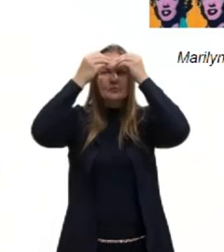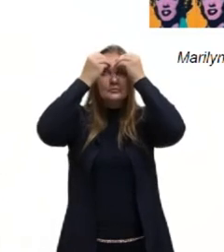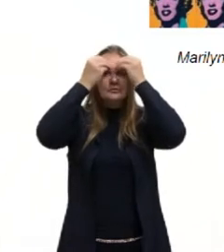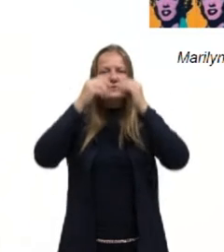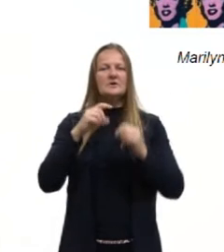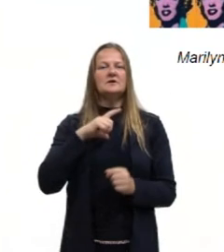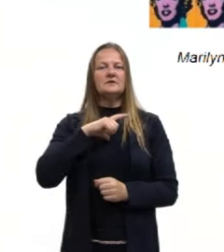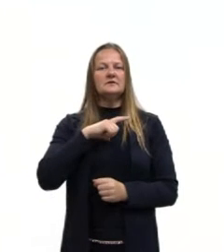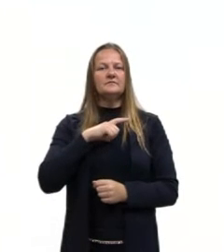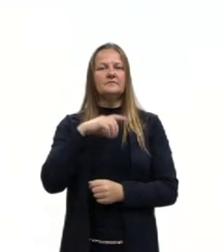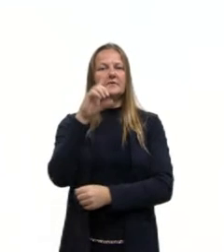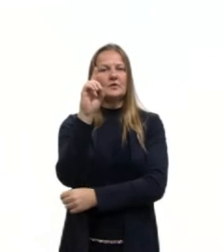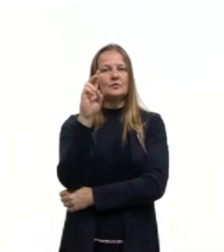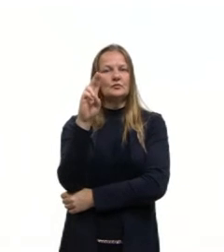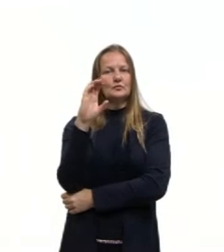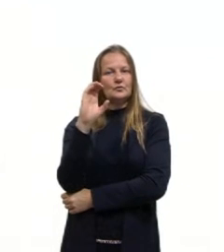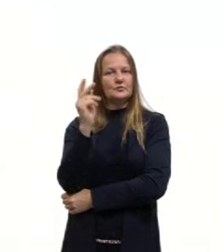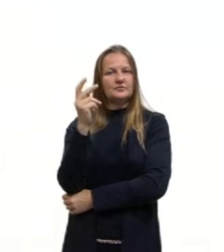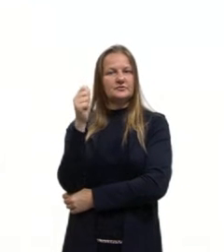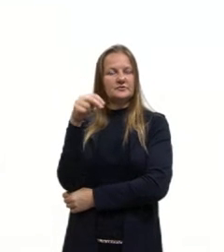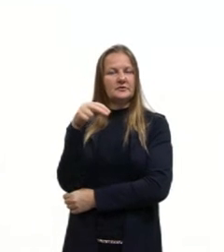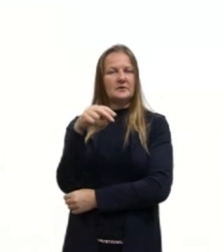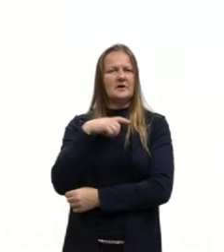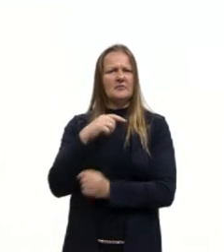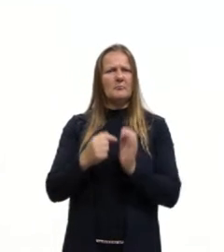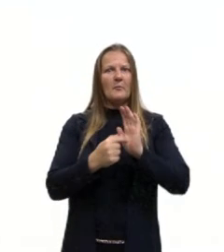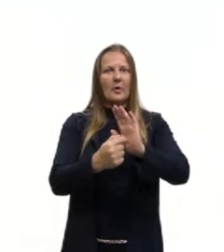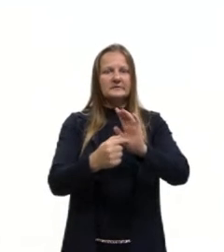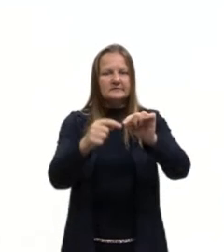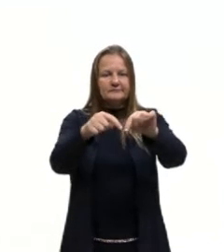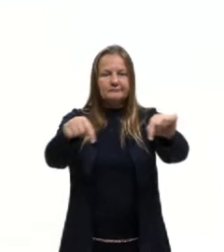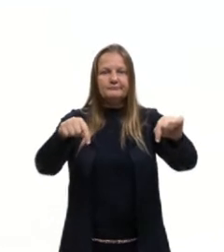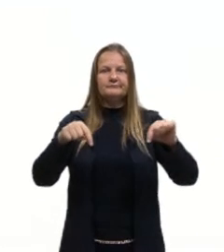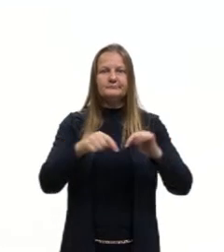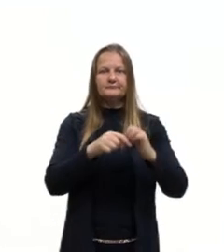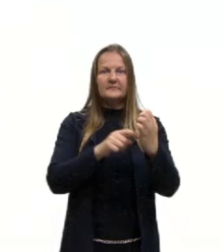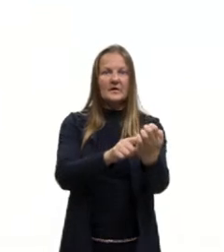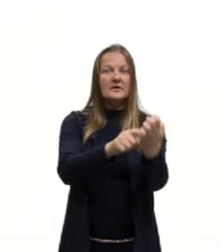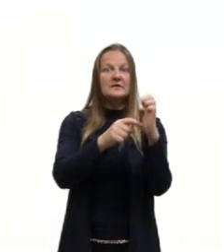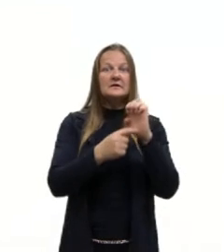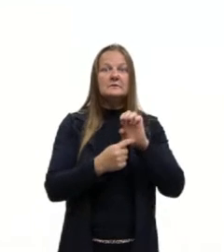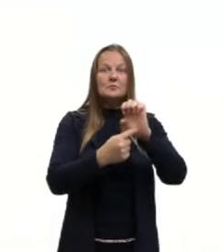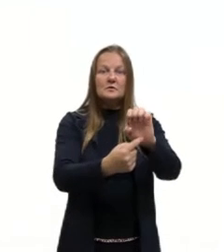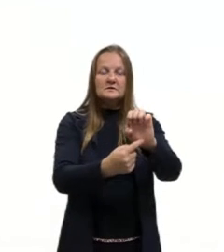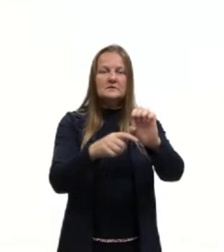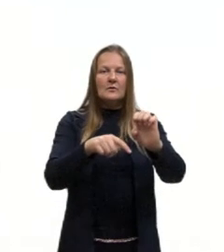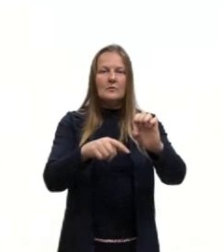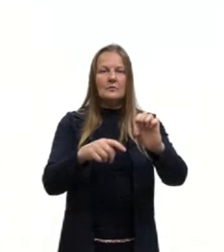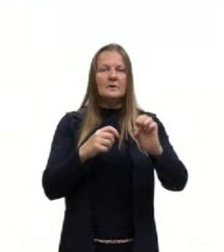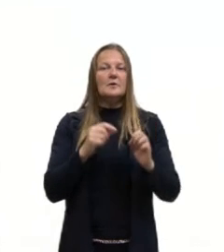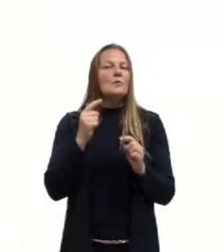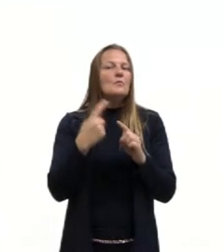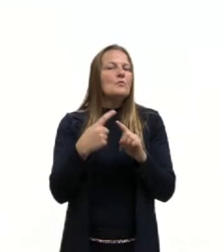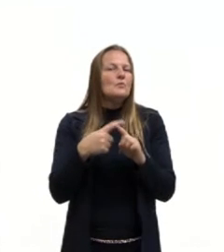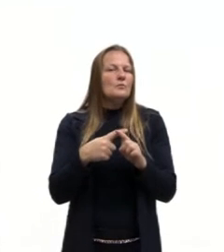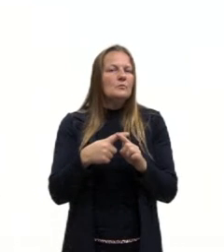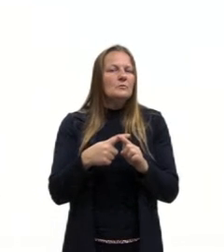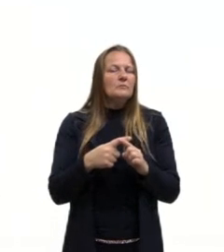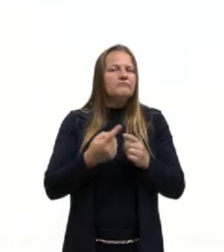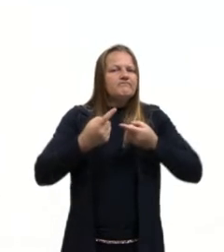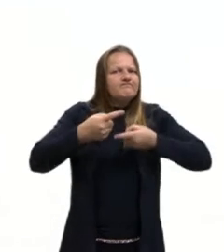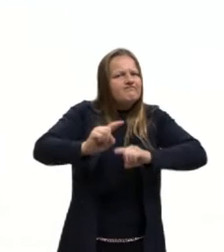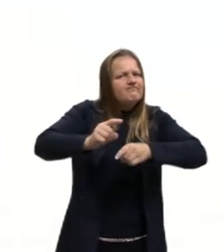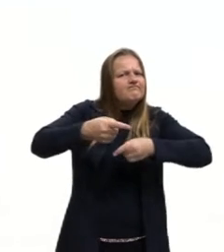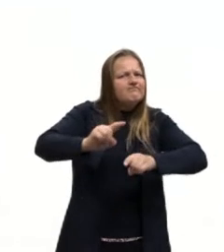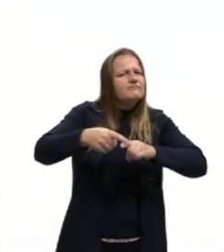Quando o Duchamp manda uma fonte para a galeria, ele faz isso no sentido de questionar